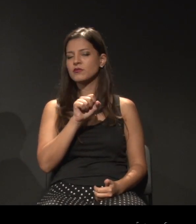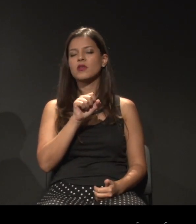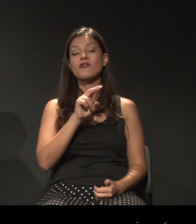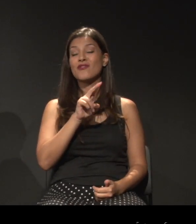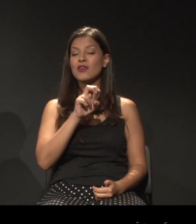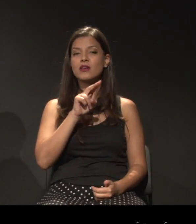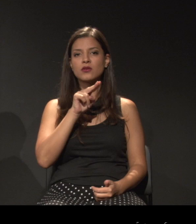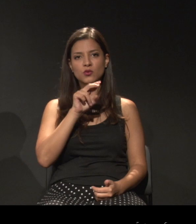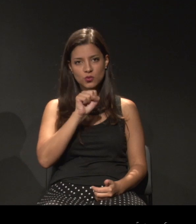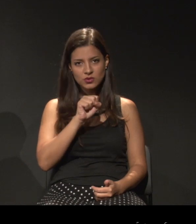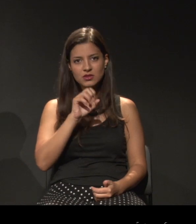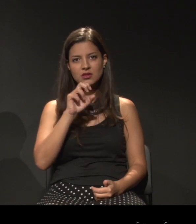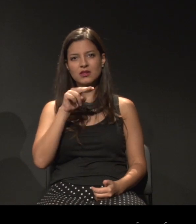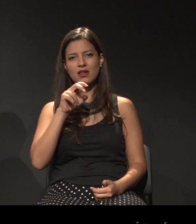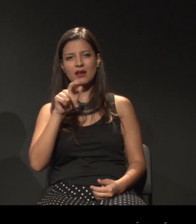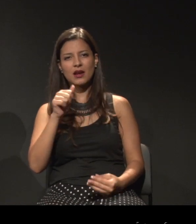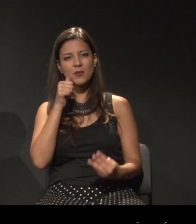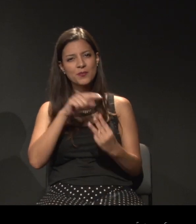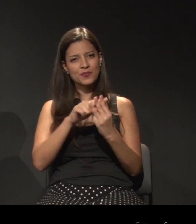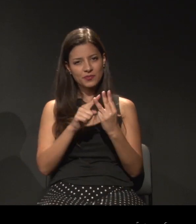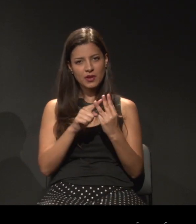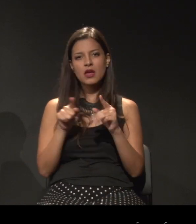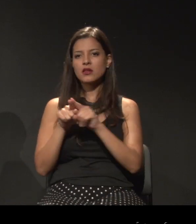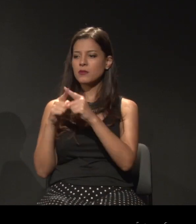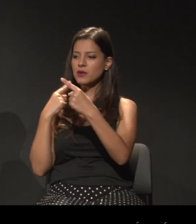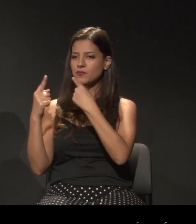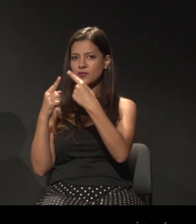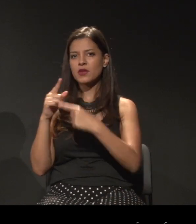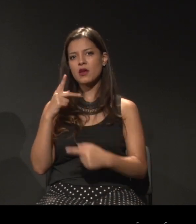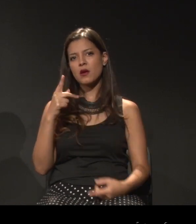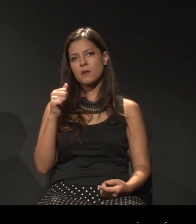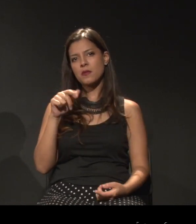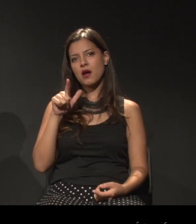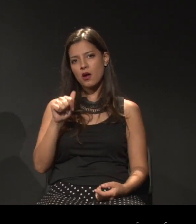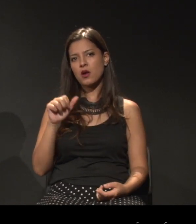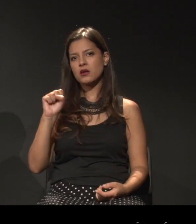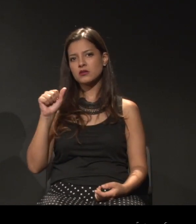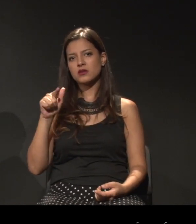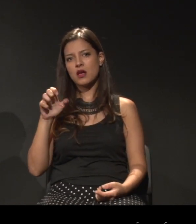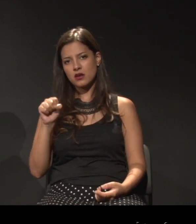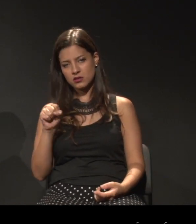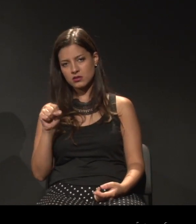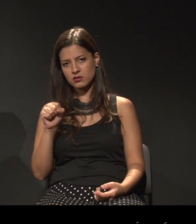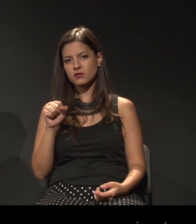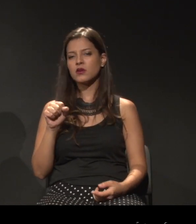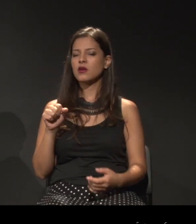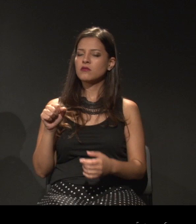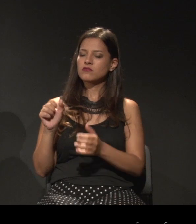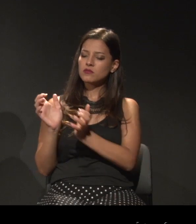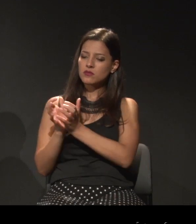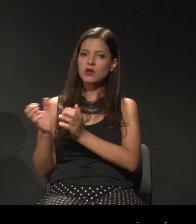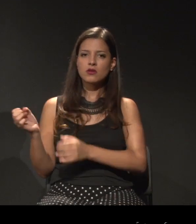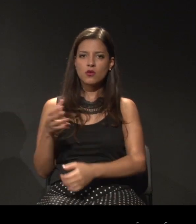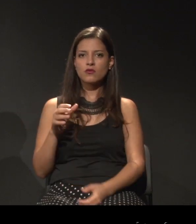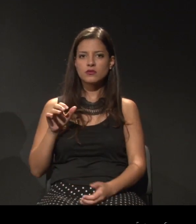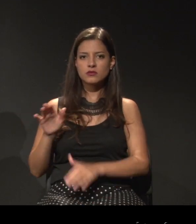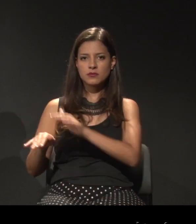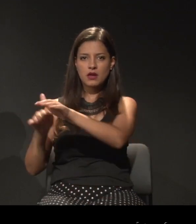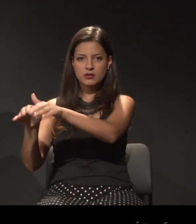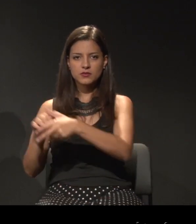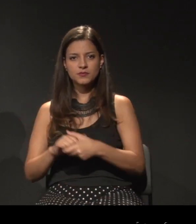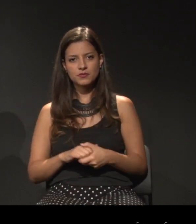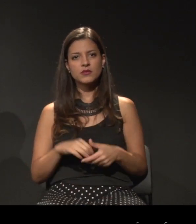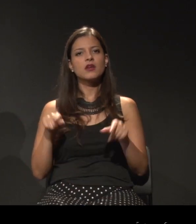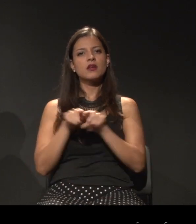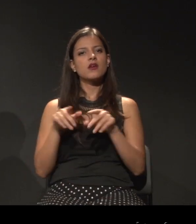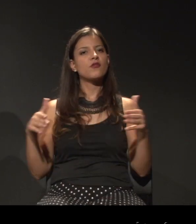e pelos diálogos com Paula Salles em Dança e pela Dança na Ouvindo Passos. Além disso, a minha vivência no